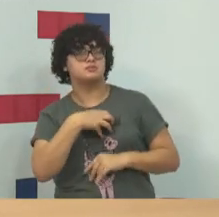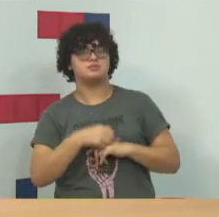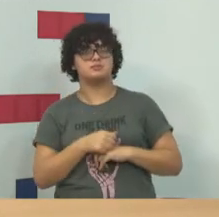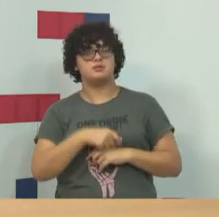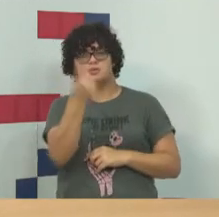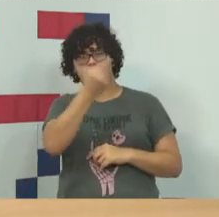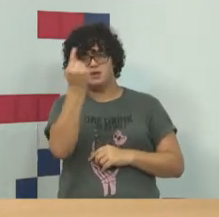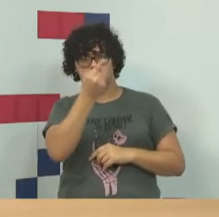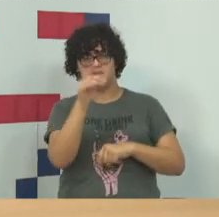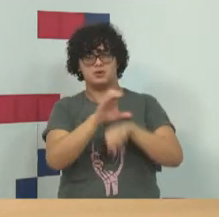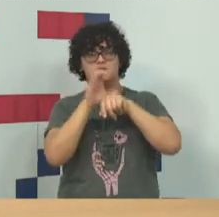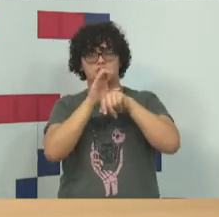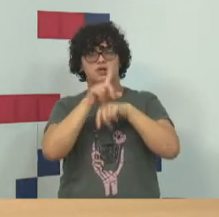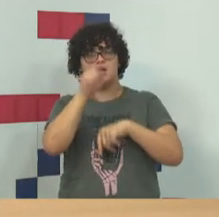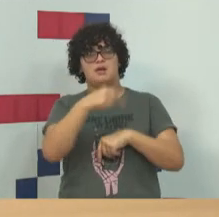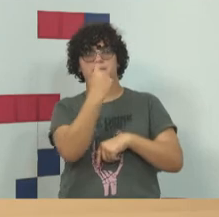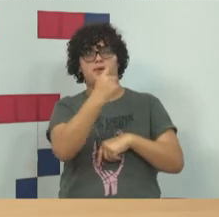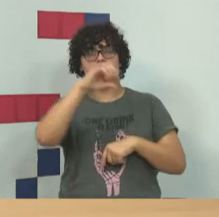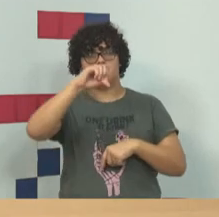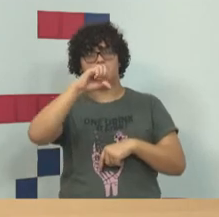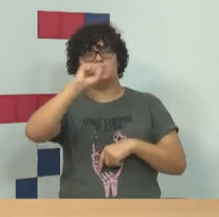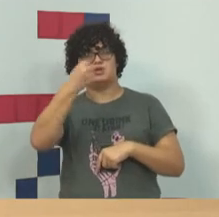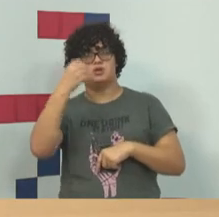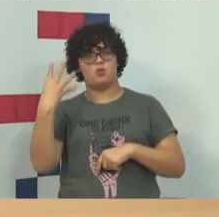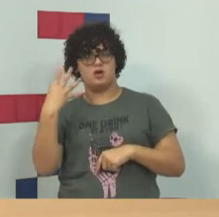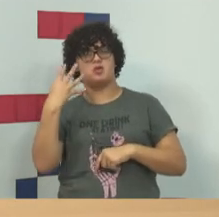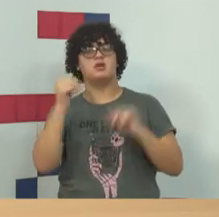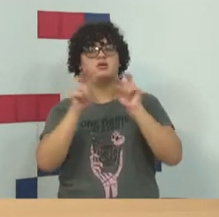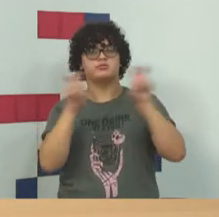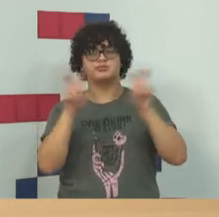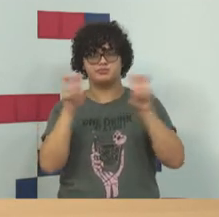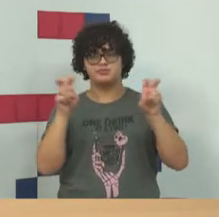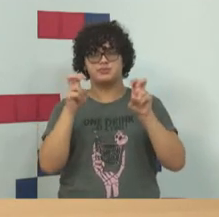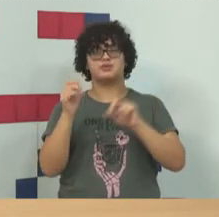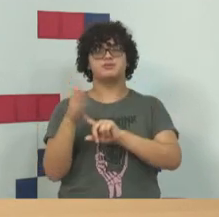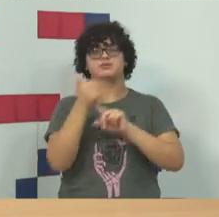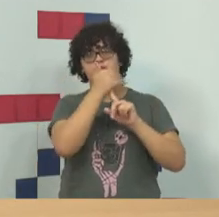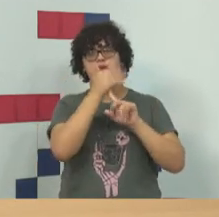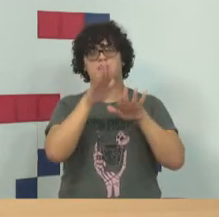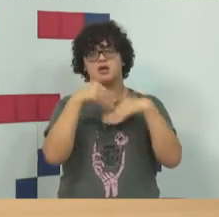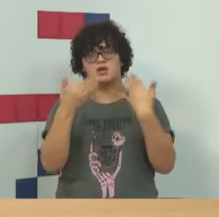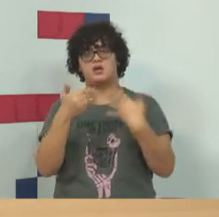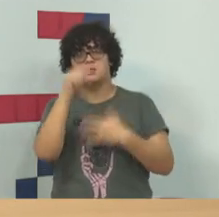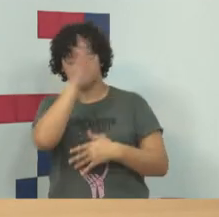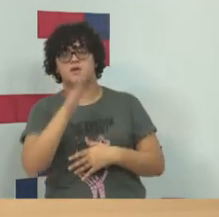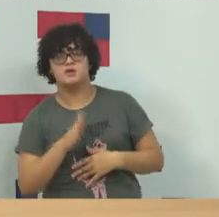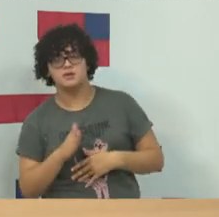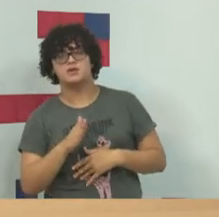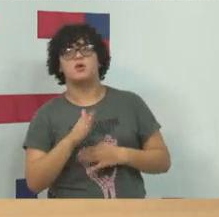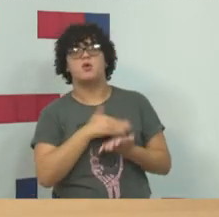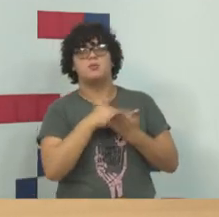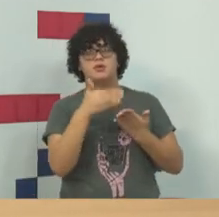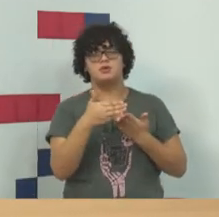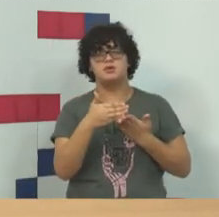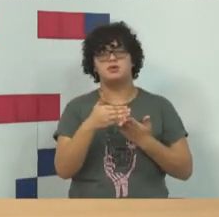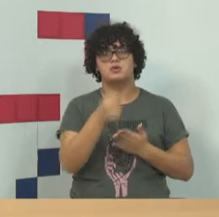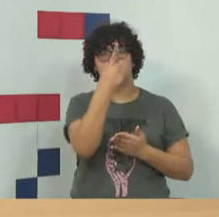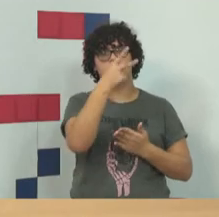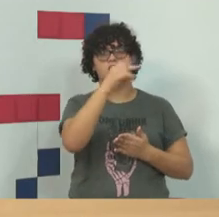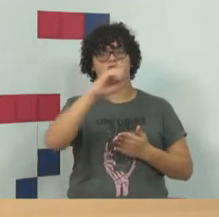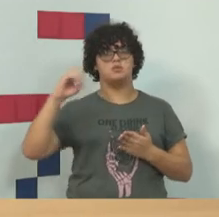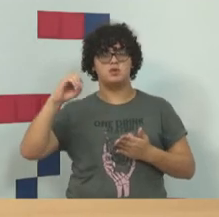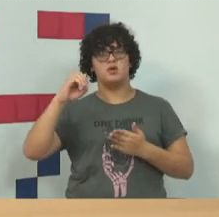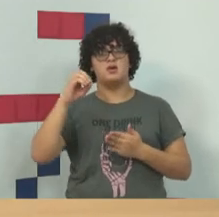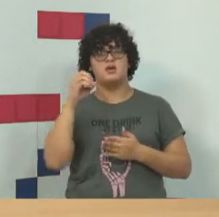a primeira legislação norte-americana é de 1984 sobre crimes informáticos, a primeira legislação brasileira sobre crimes informáticos, 2000, uma